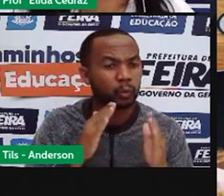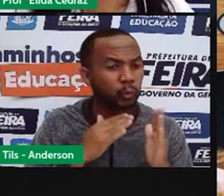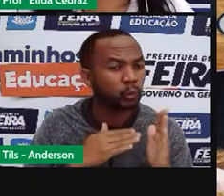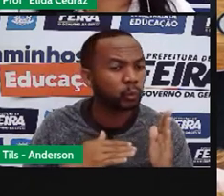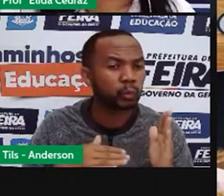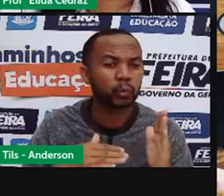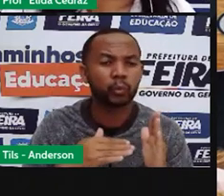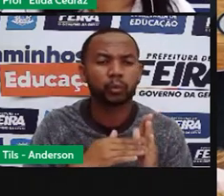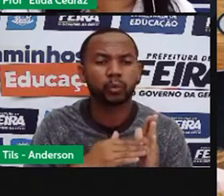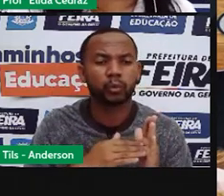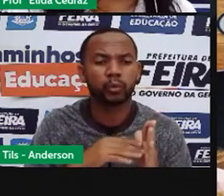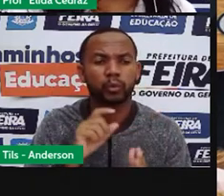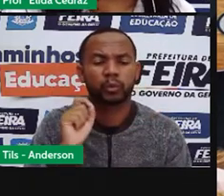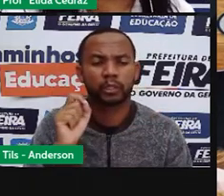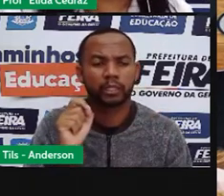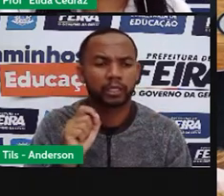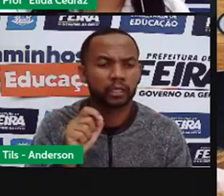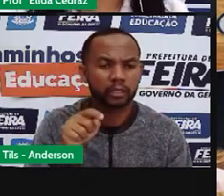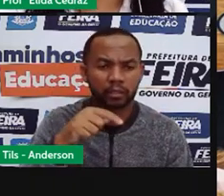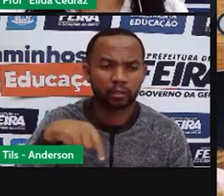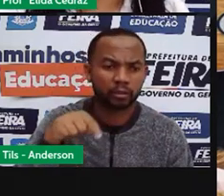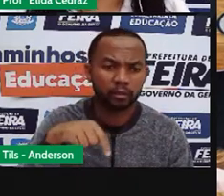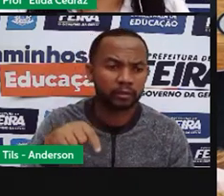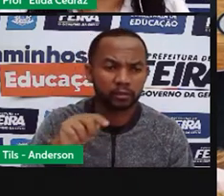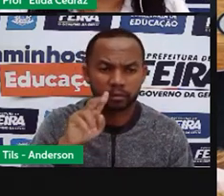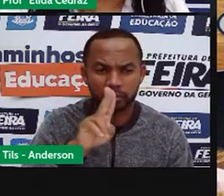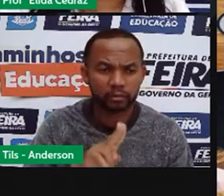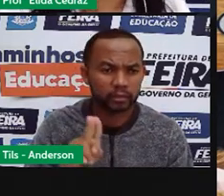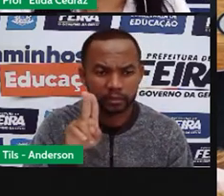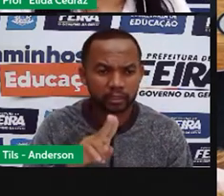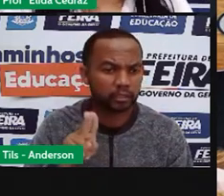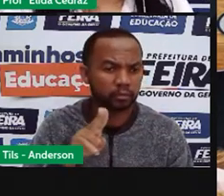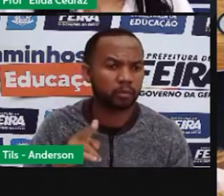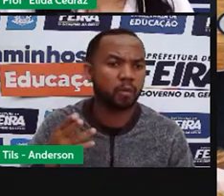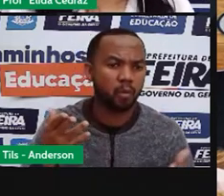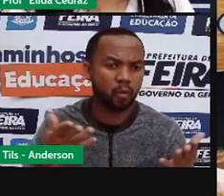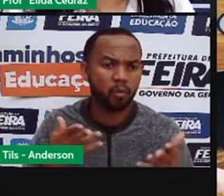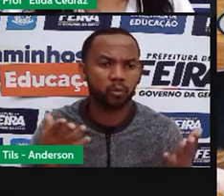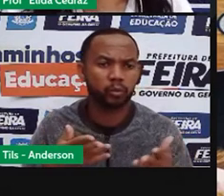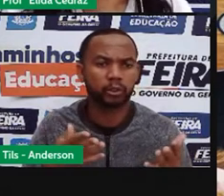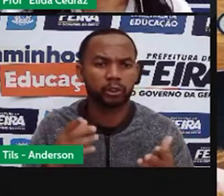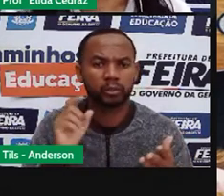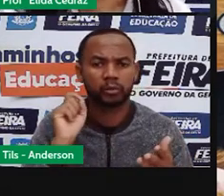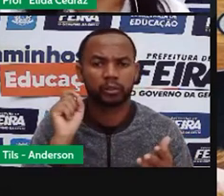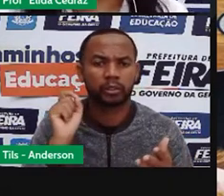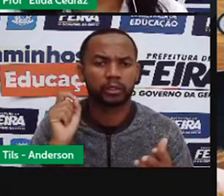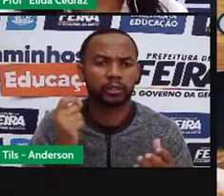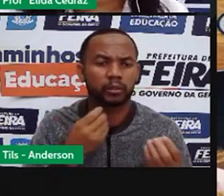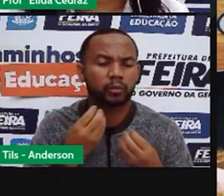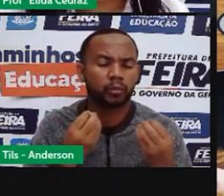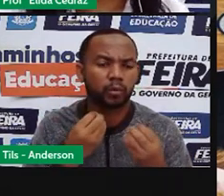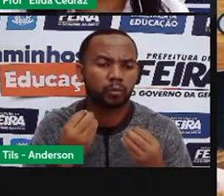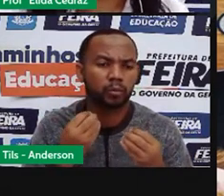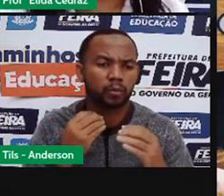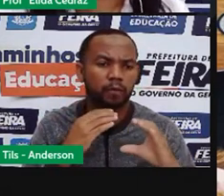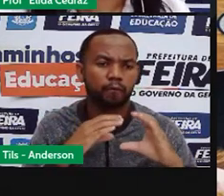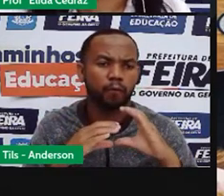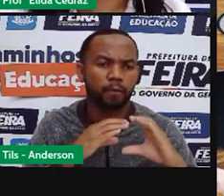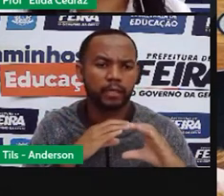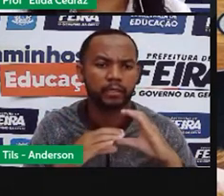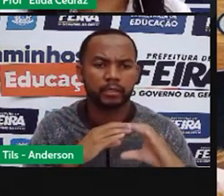que nós utilizamos hoje é através de um compartilhamento de informações.